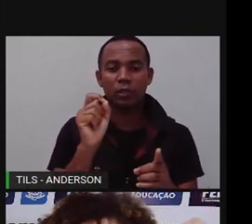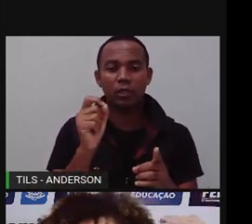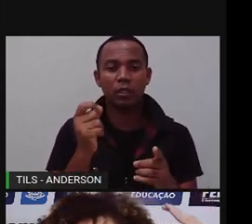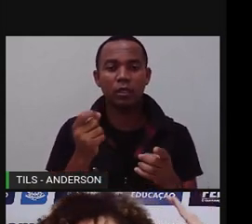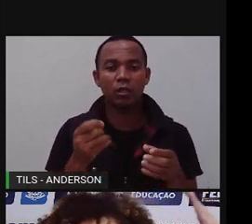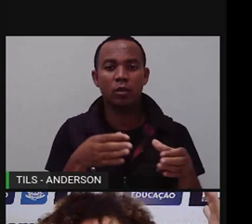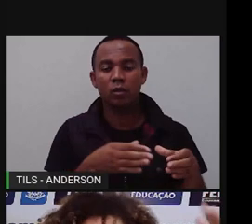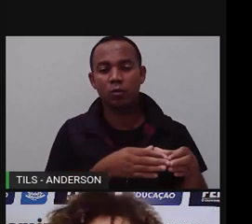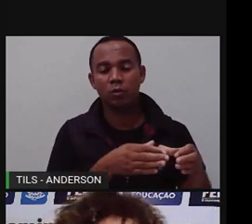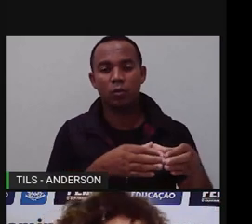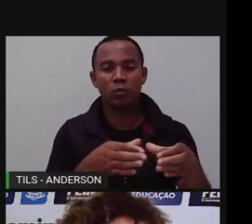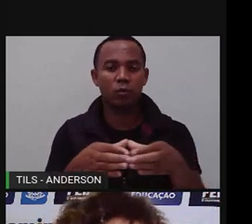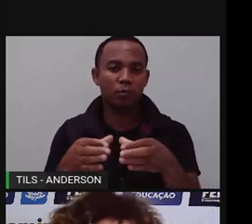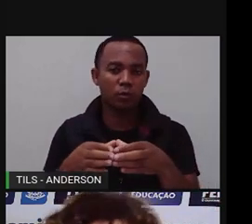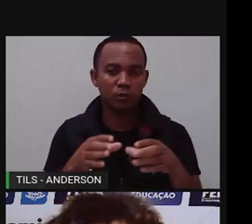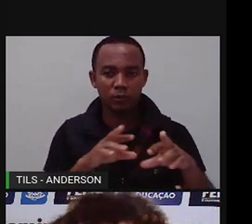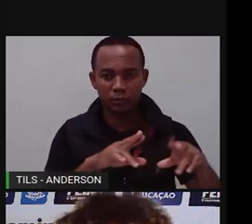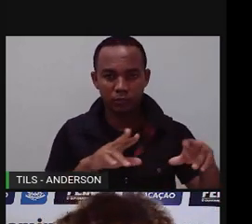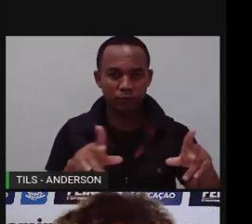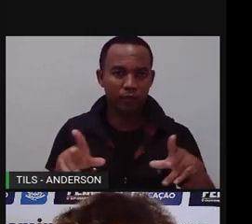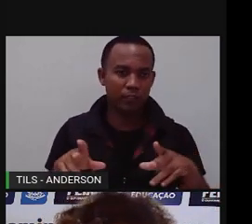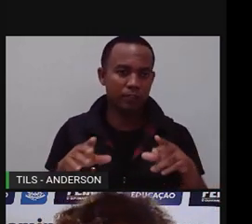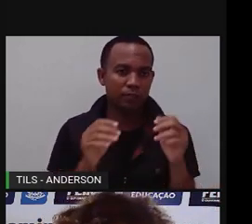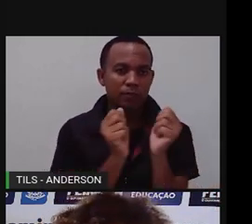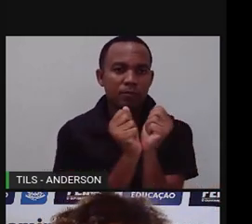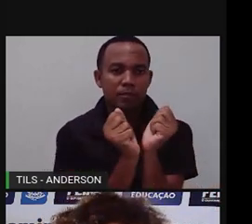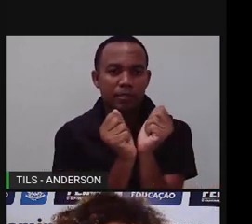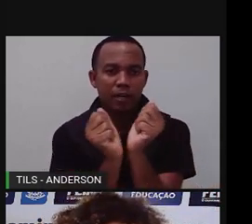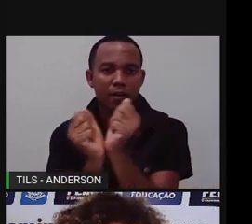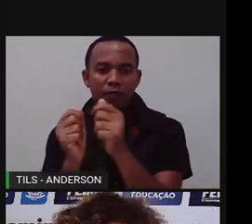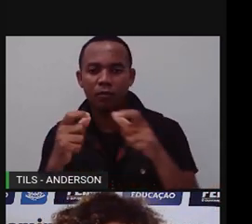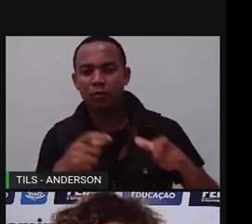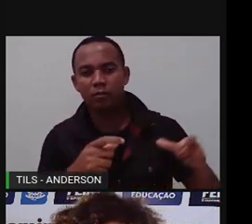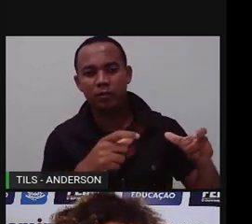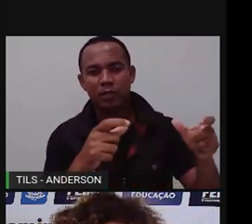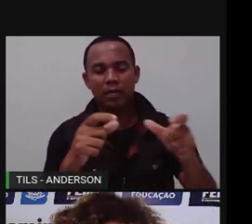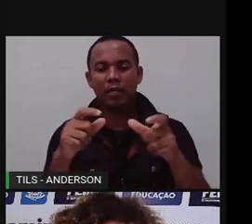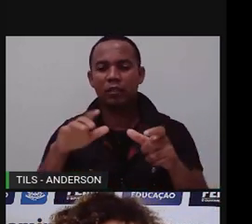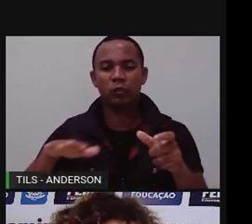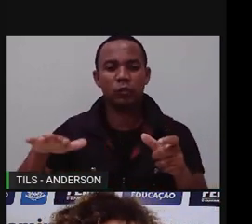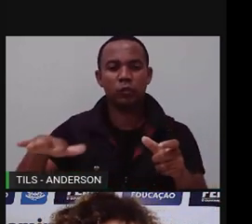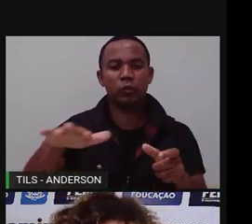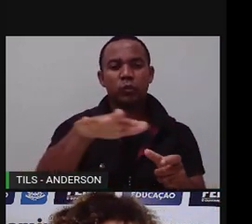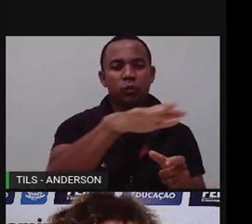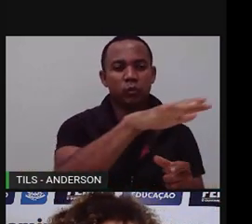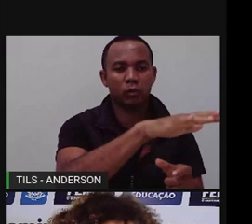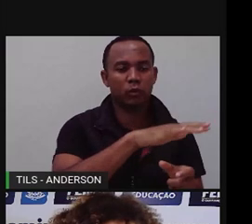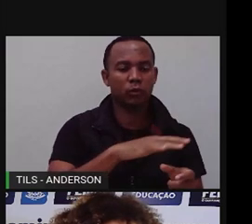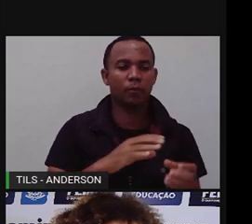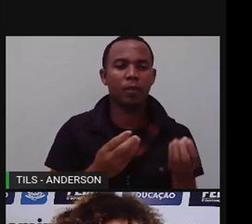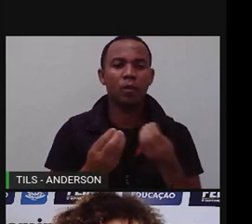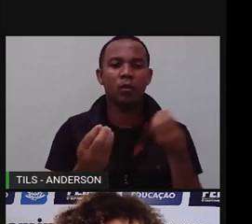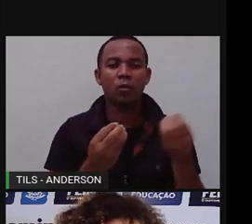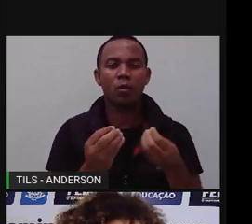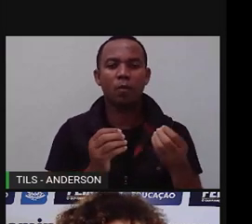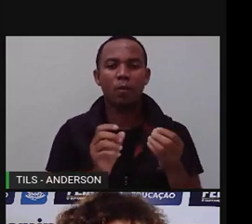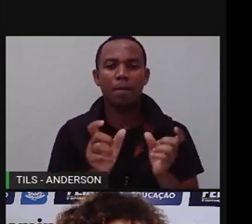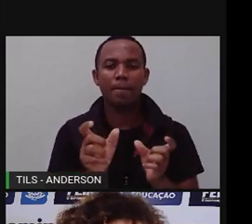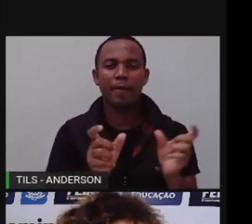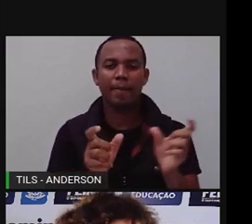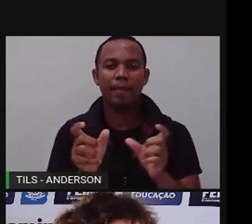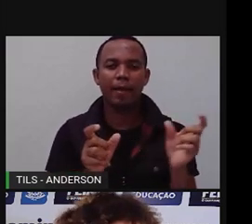vim chegando os escravos do continente africano inteiro, né? Essas palavras, elas expressam, na verdade, a grande influência